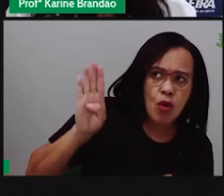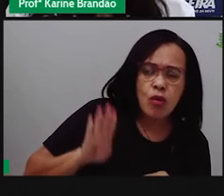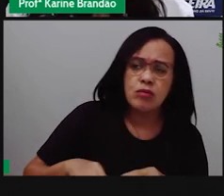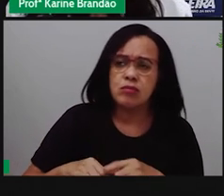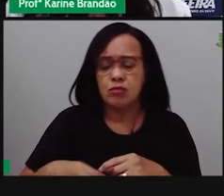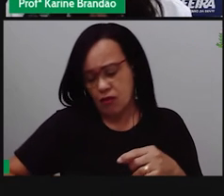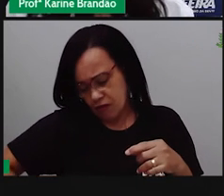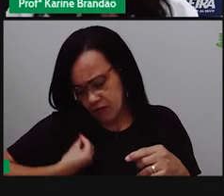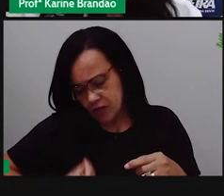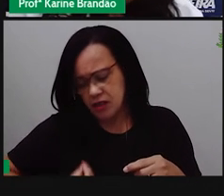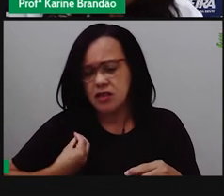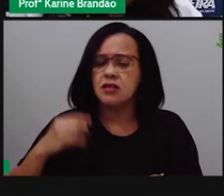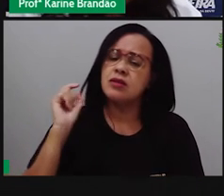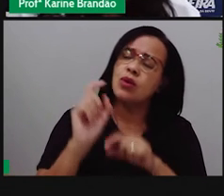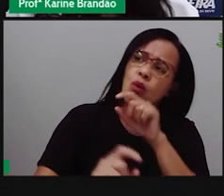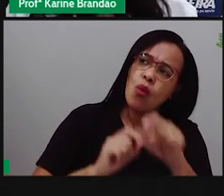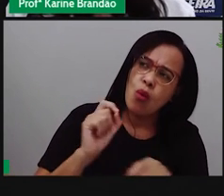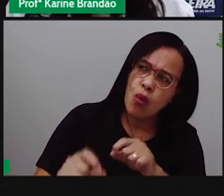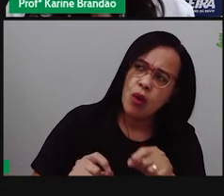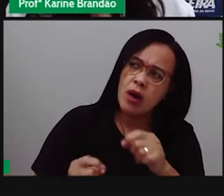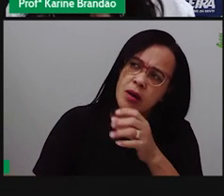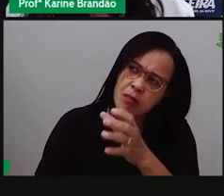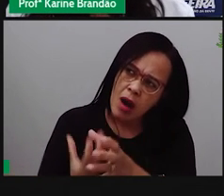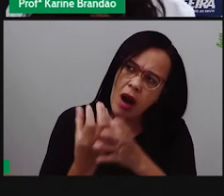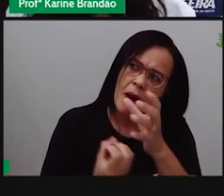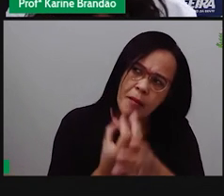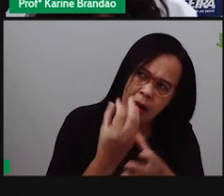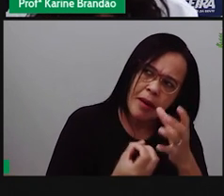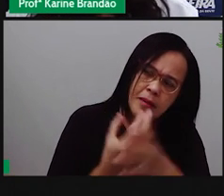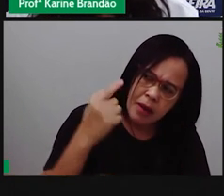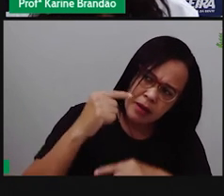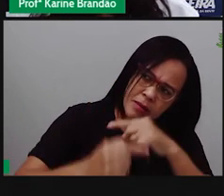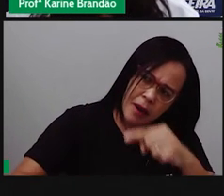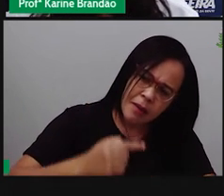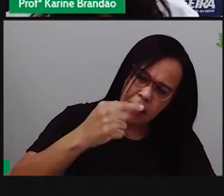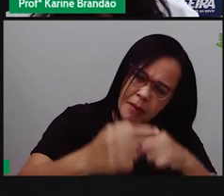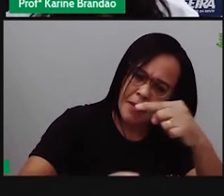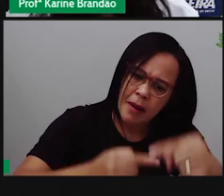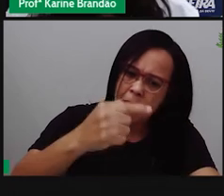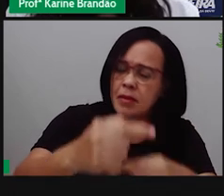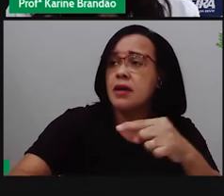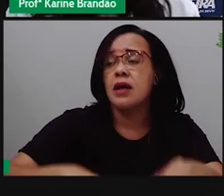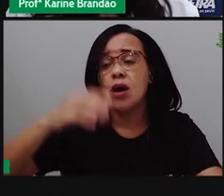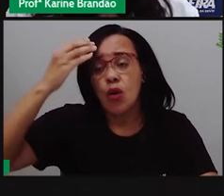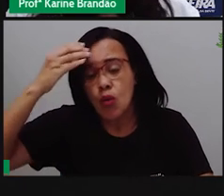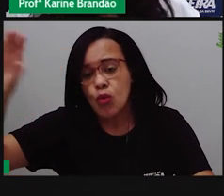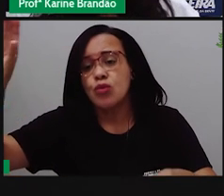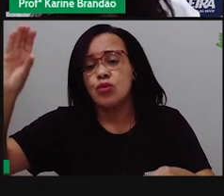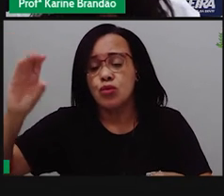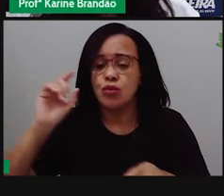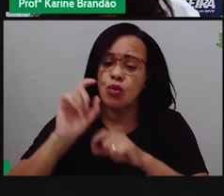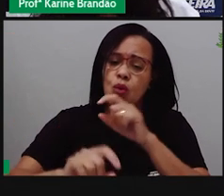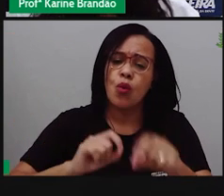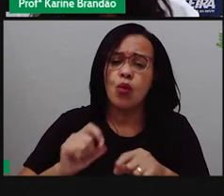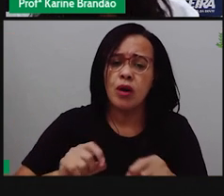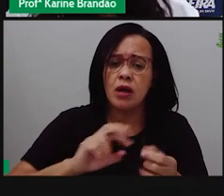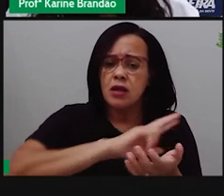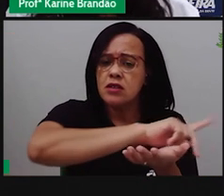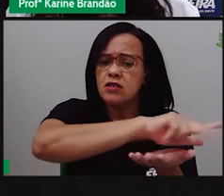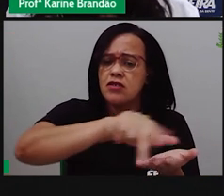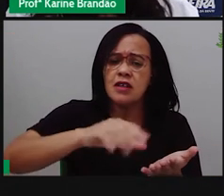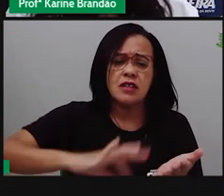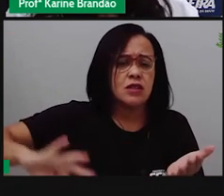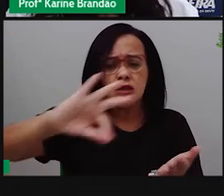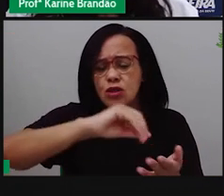vivos, a ideia de evolução, até aqui agora a gente está falando sobre cultura. Essa diversidade toda,